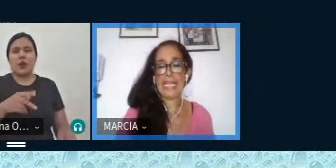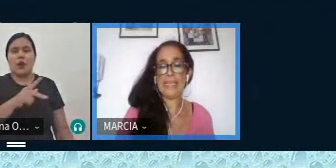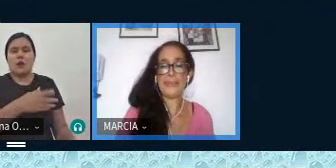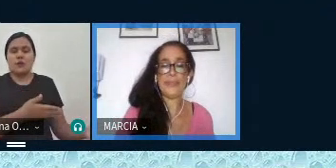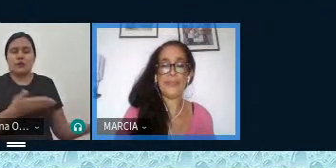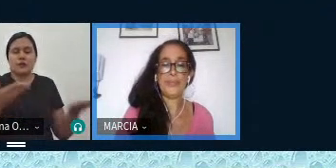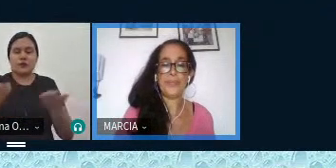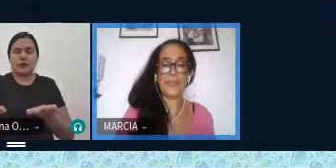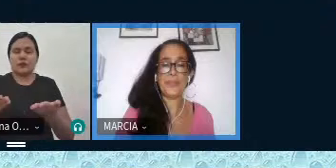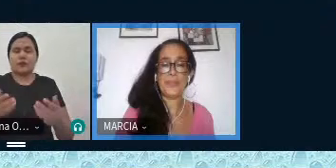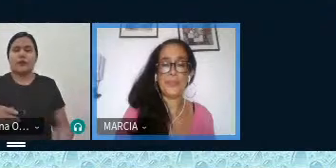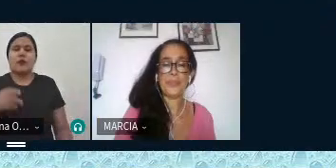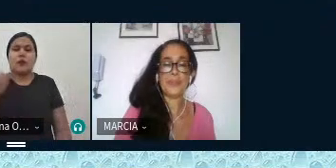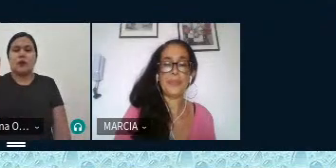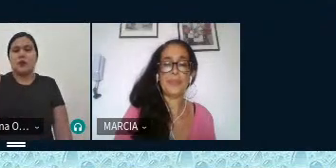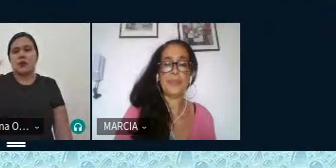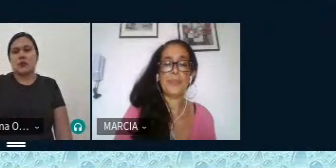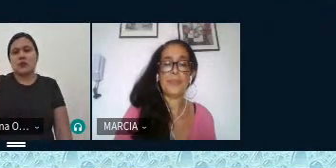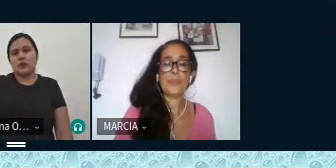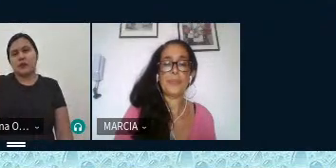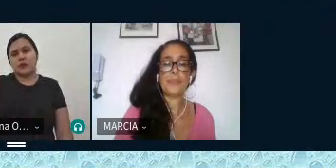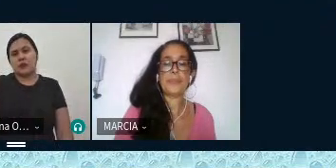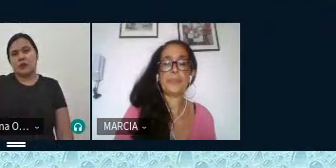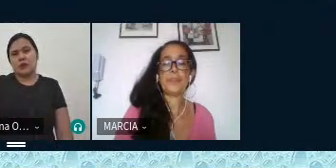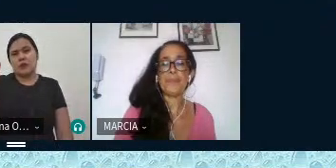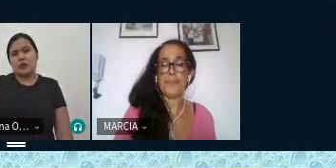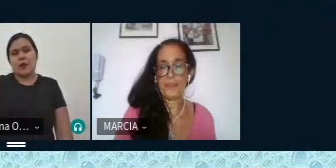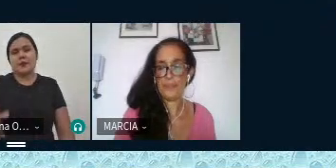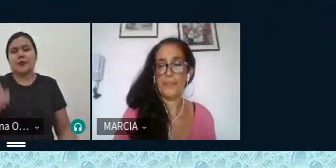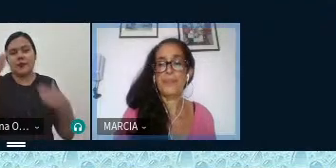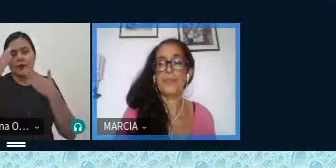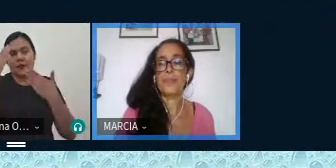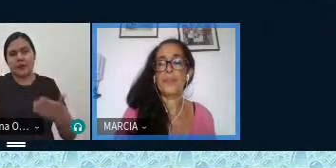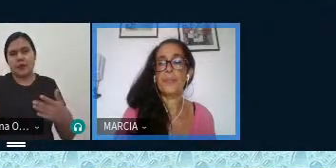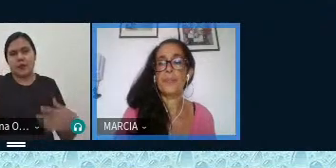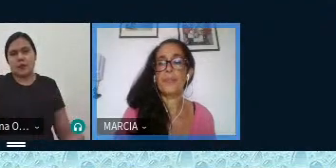Andréia obrigada obrigada Márcia